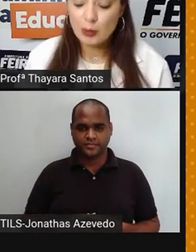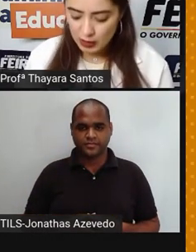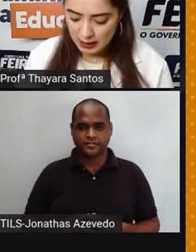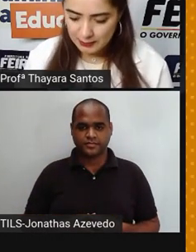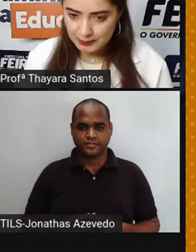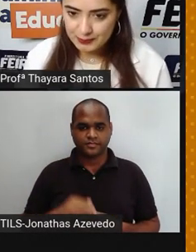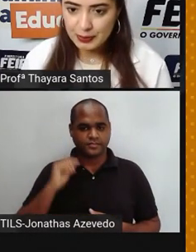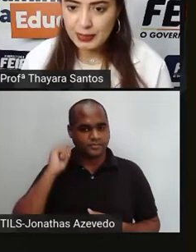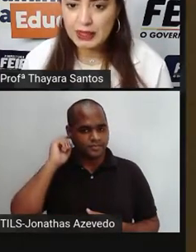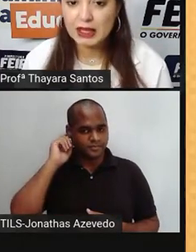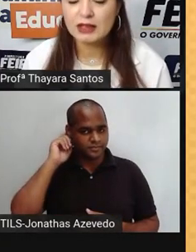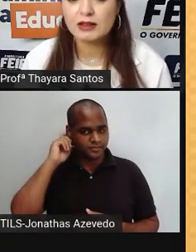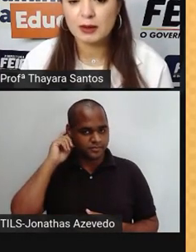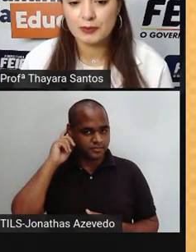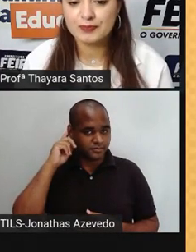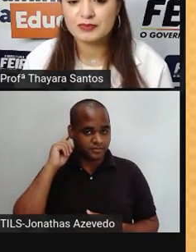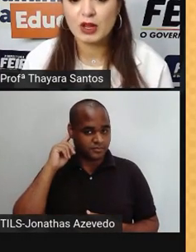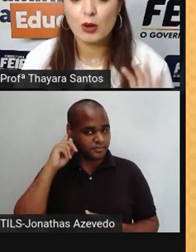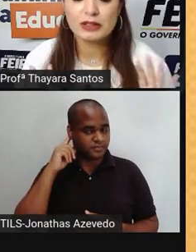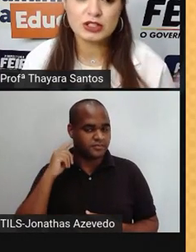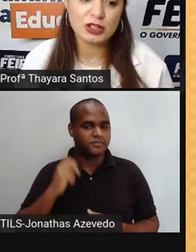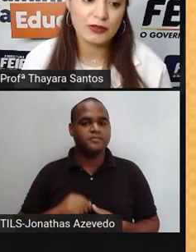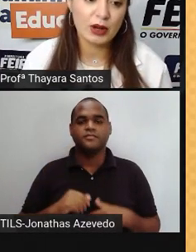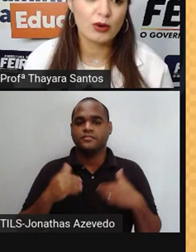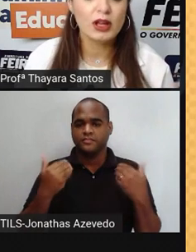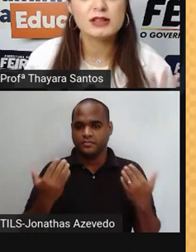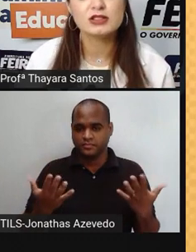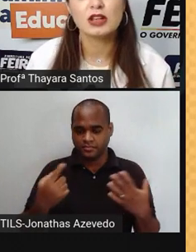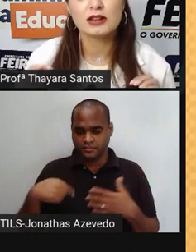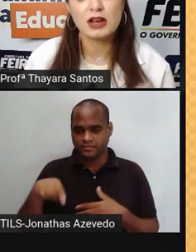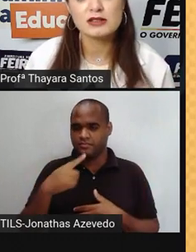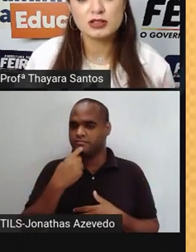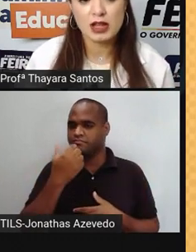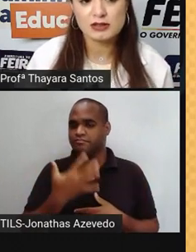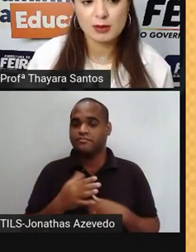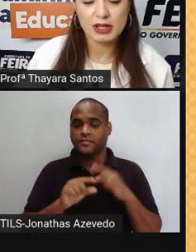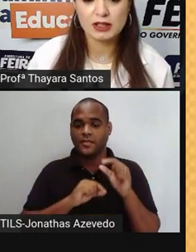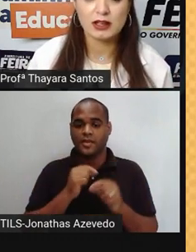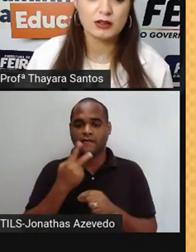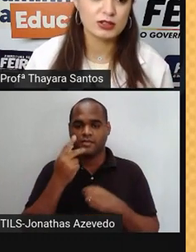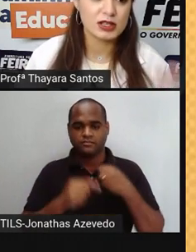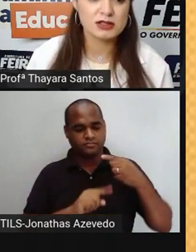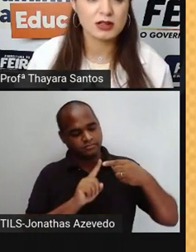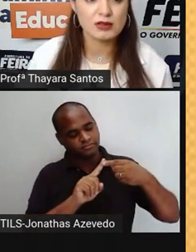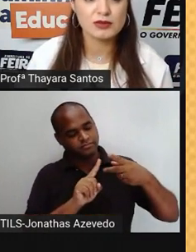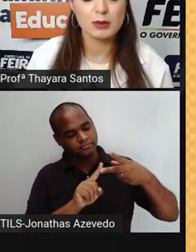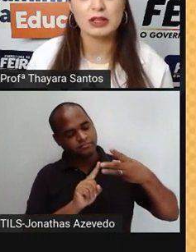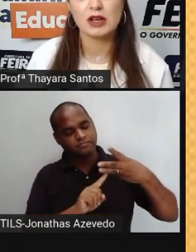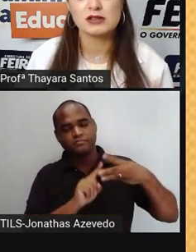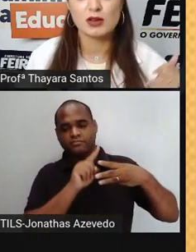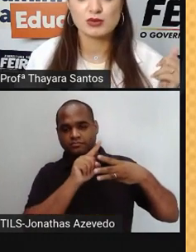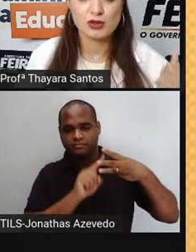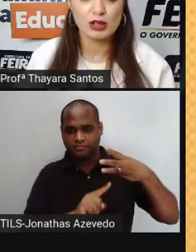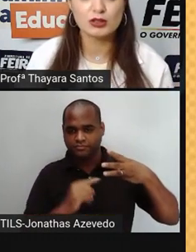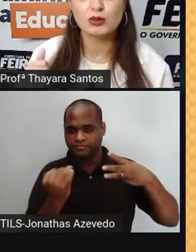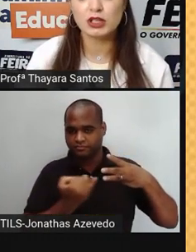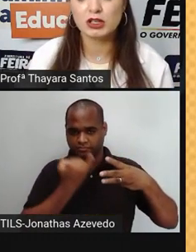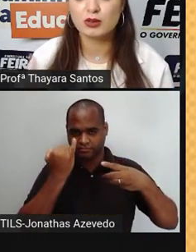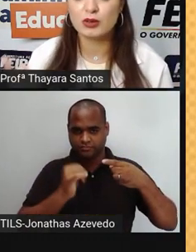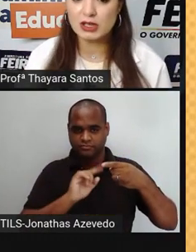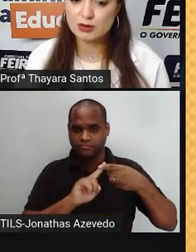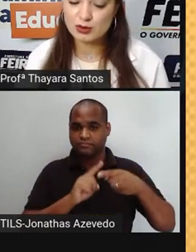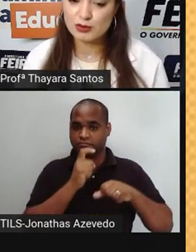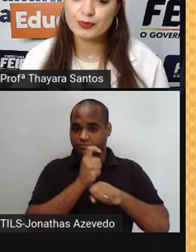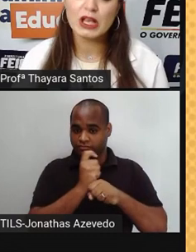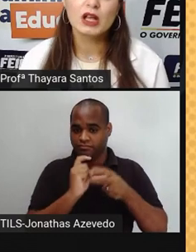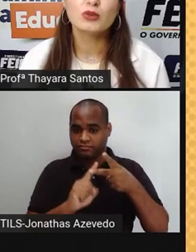Vamos lá. Então, como a gente já falou, existem três estados da matéria, os três estados fundamentais, que é o sólido, o